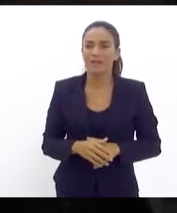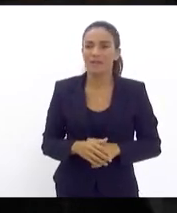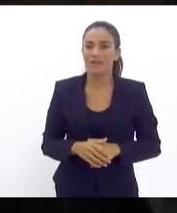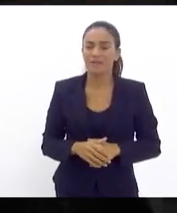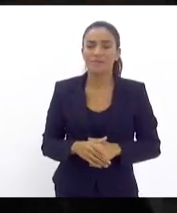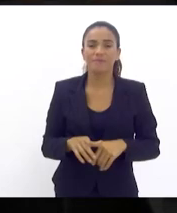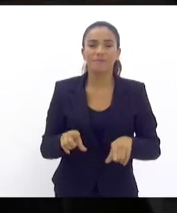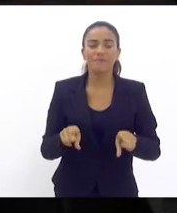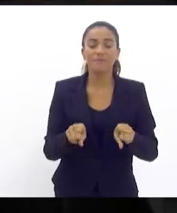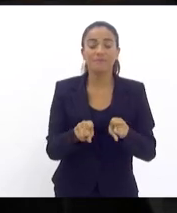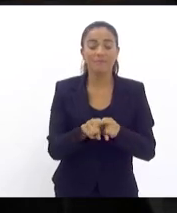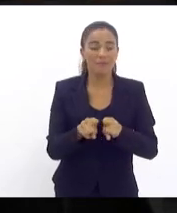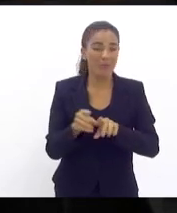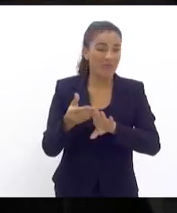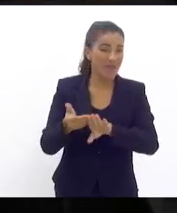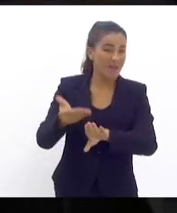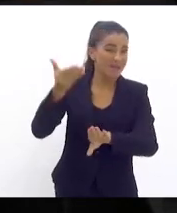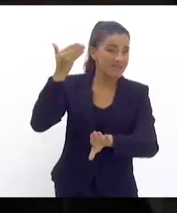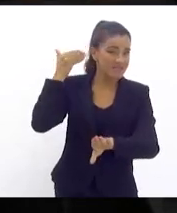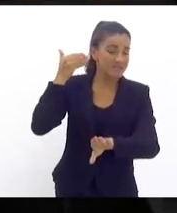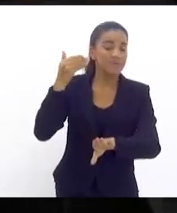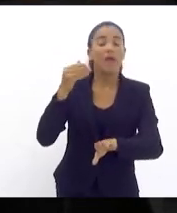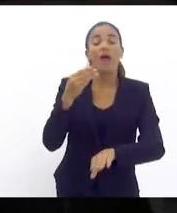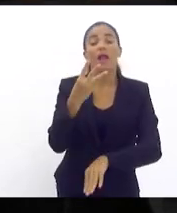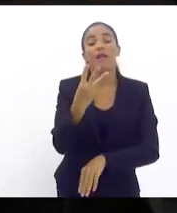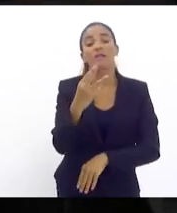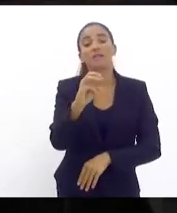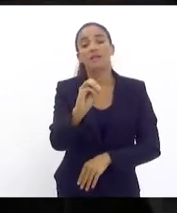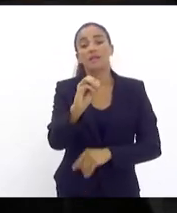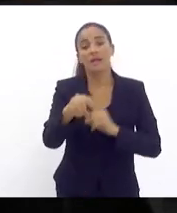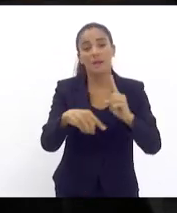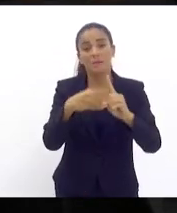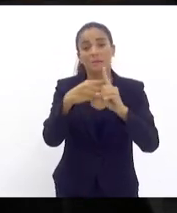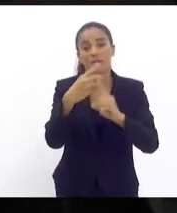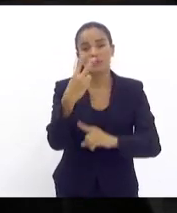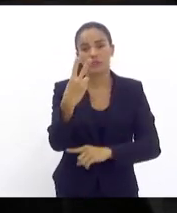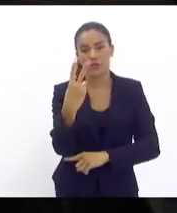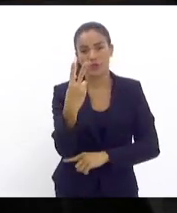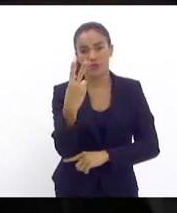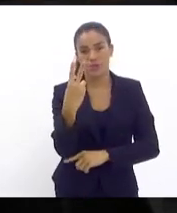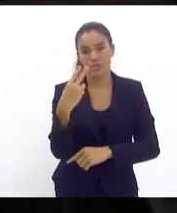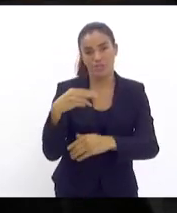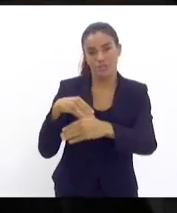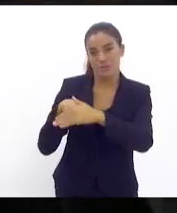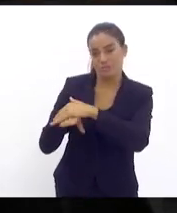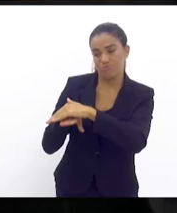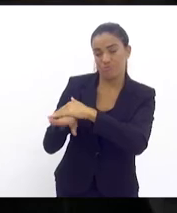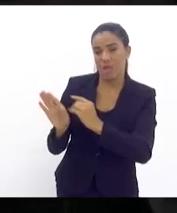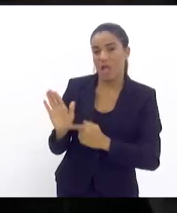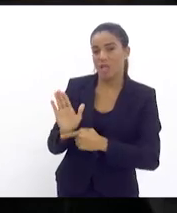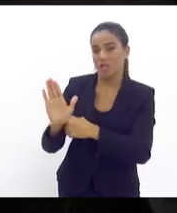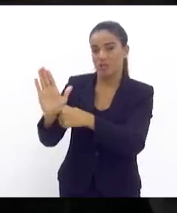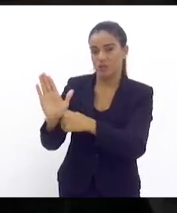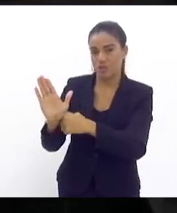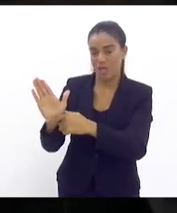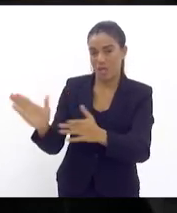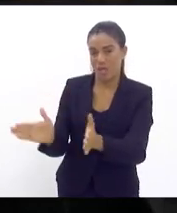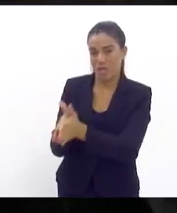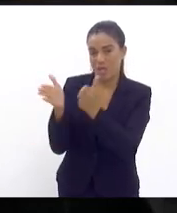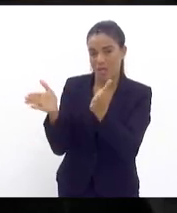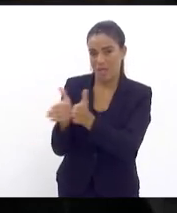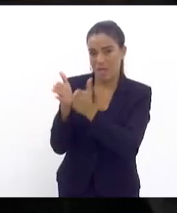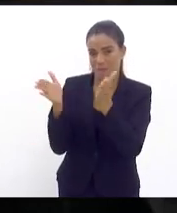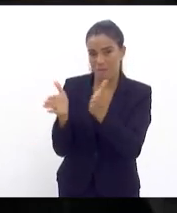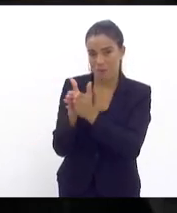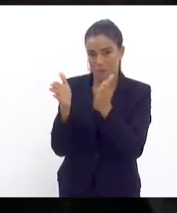Anteriormente, era 30 mais 2 do Fundo Estadual de Combate à Pobreza. Pela decisão